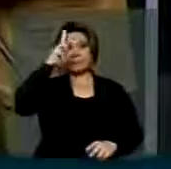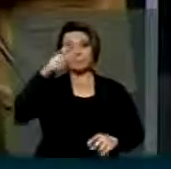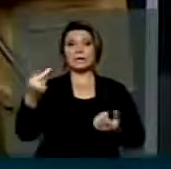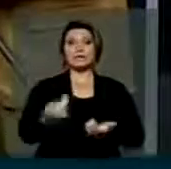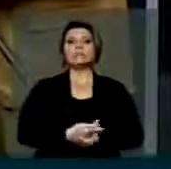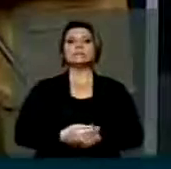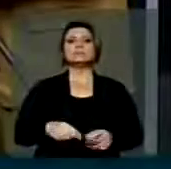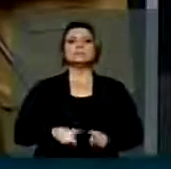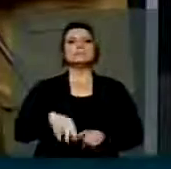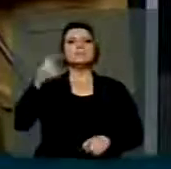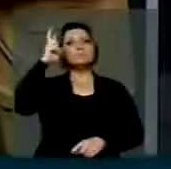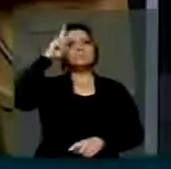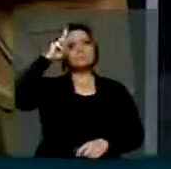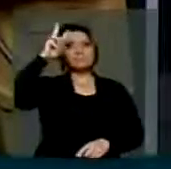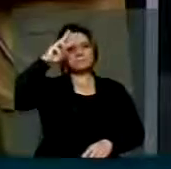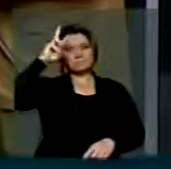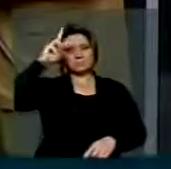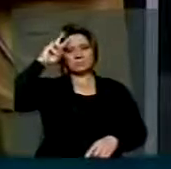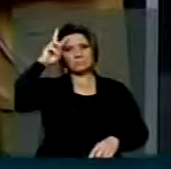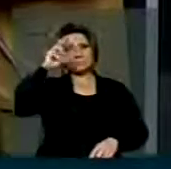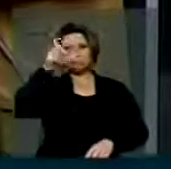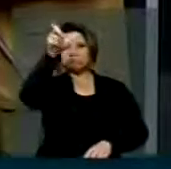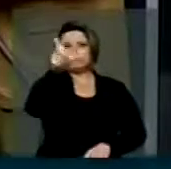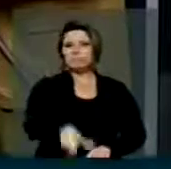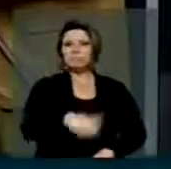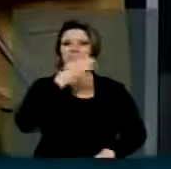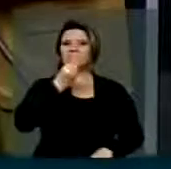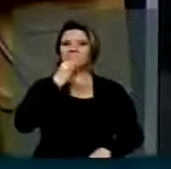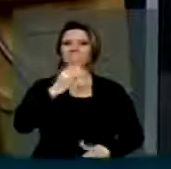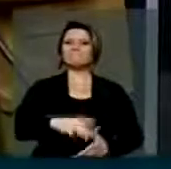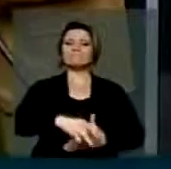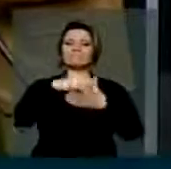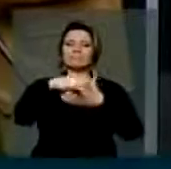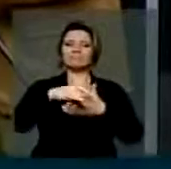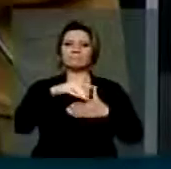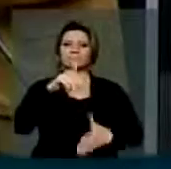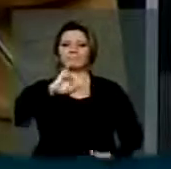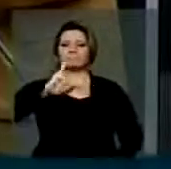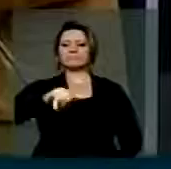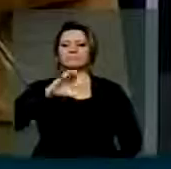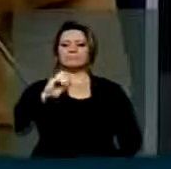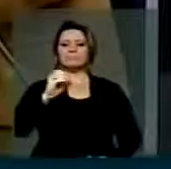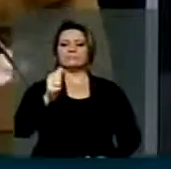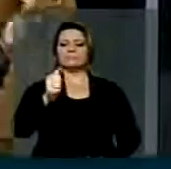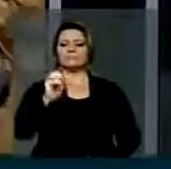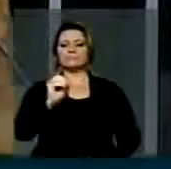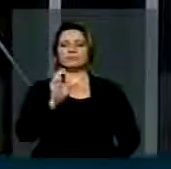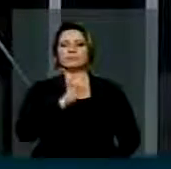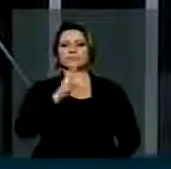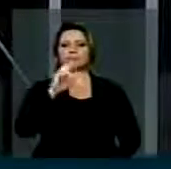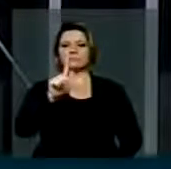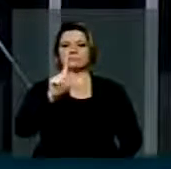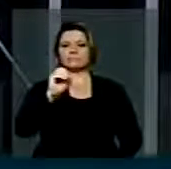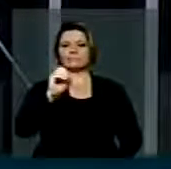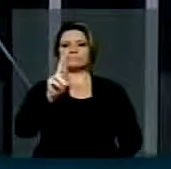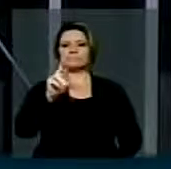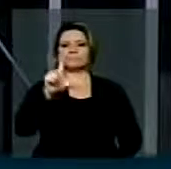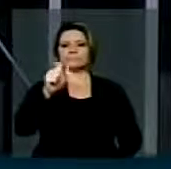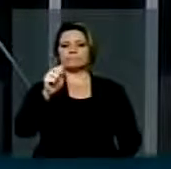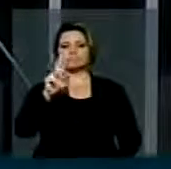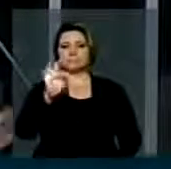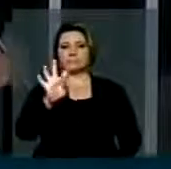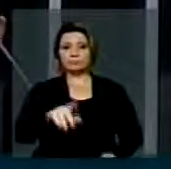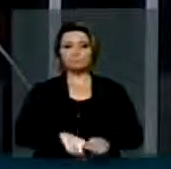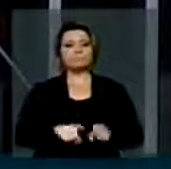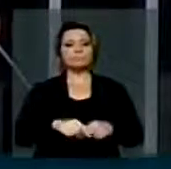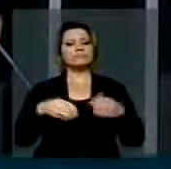esta memória histórica desse grande líder é um orgulho para nós que pertencemos a este Congresso.